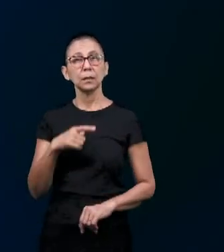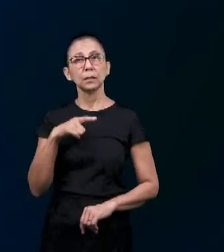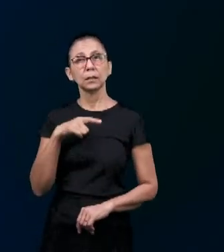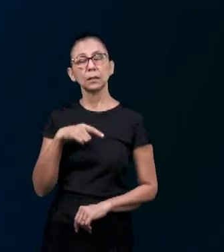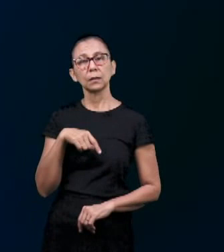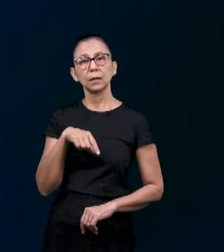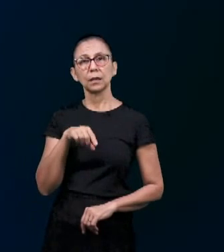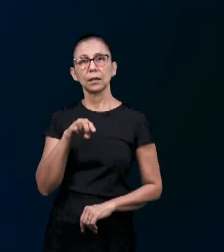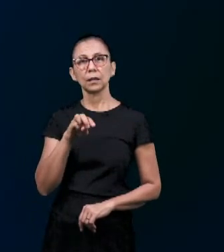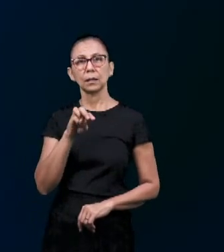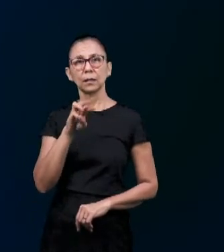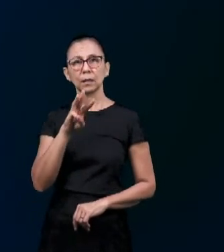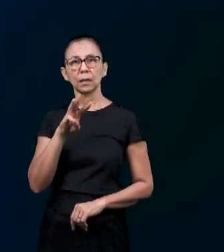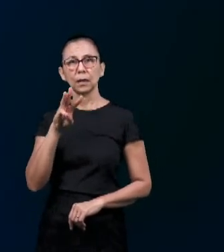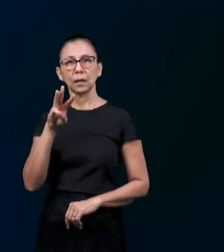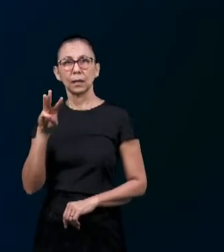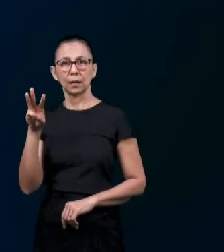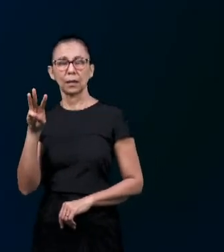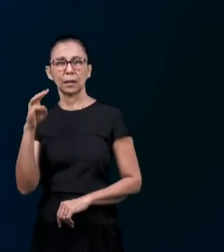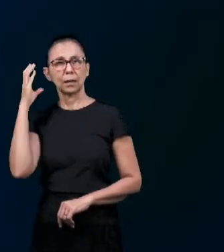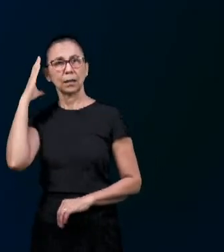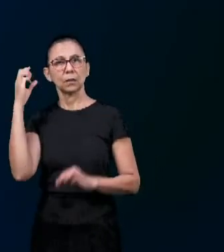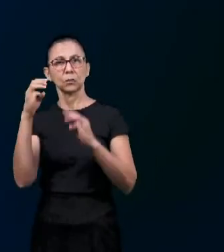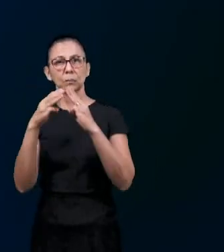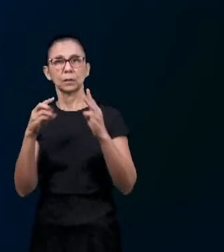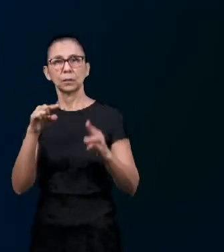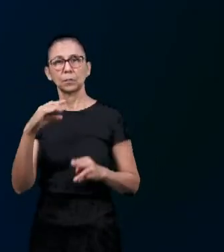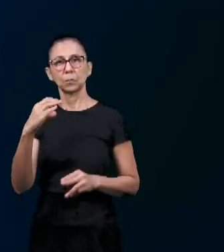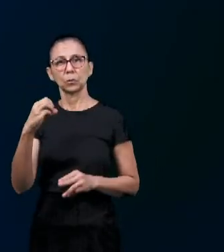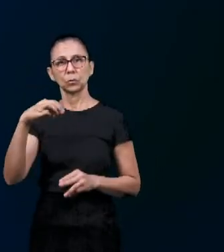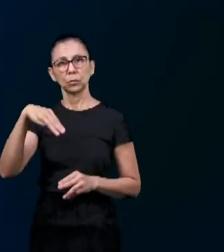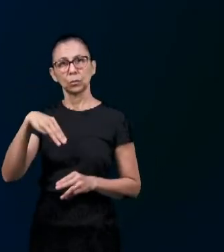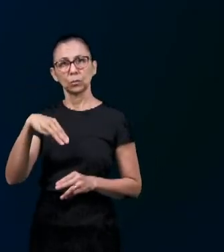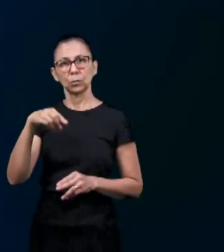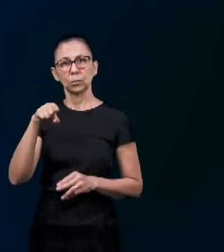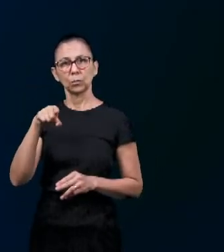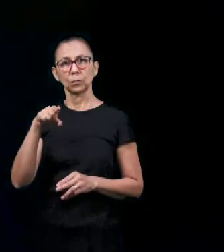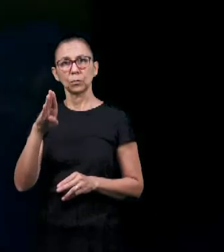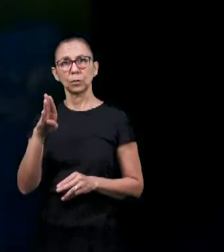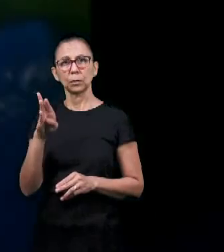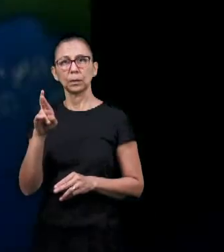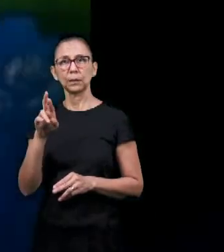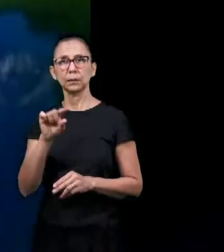Radiomanain .com.br Os irmãos podem Dê na tela E nesse endereço